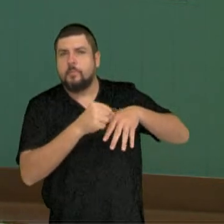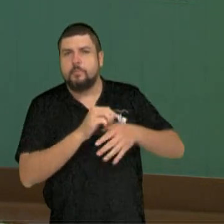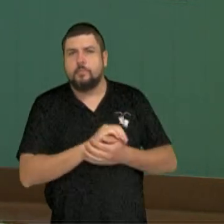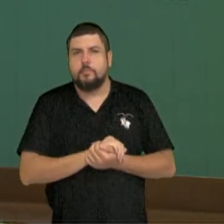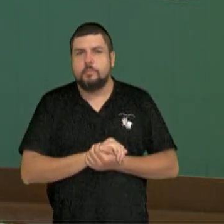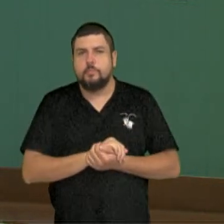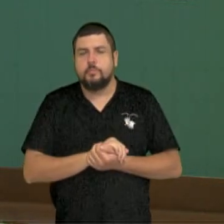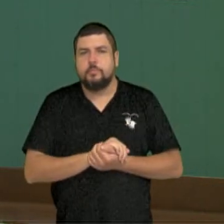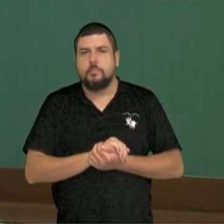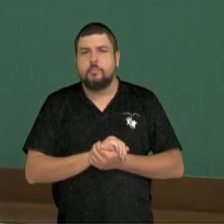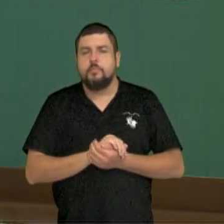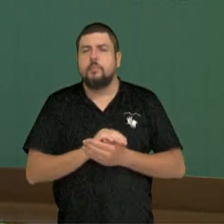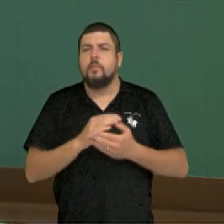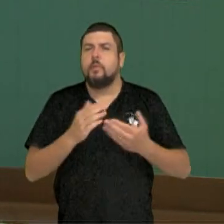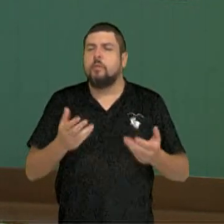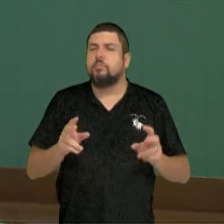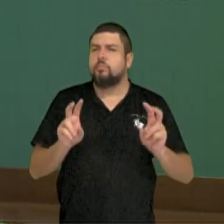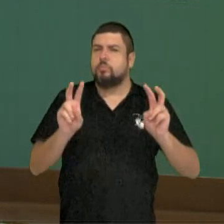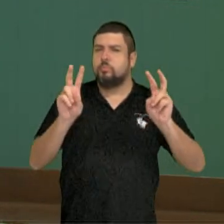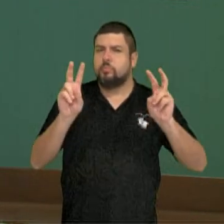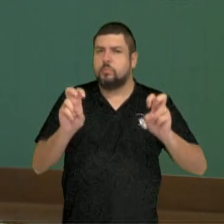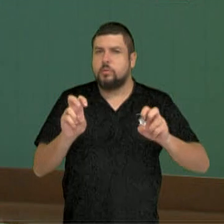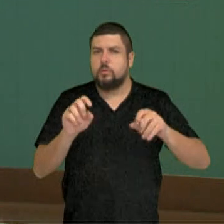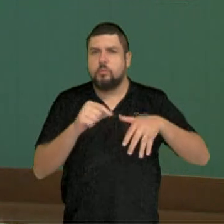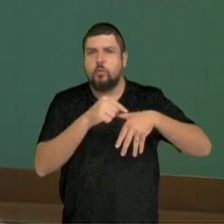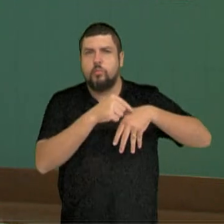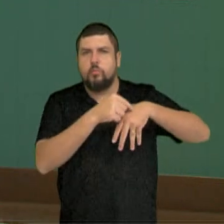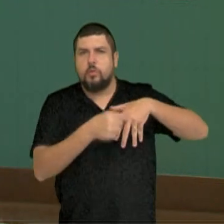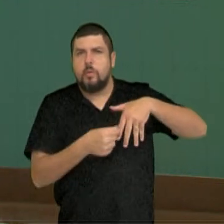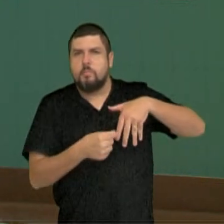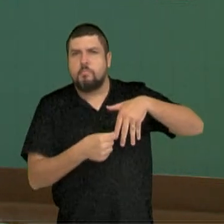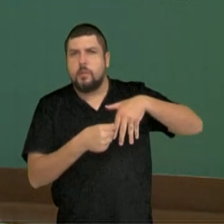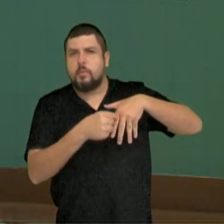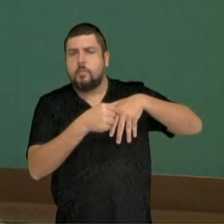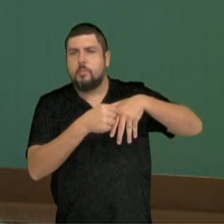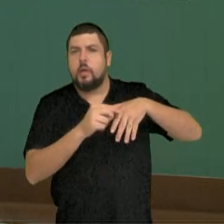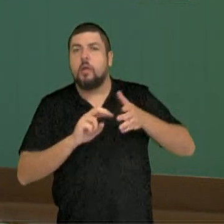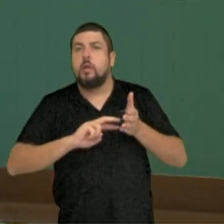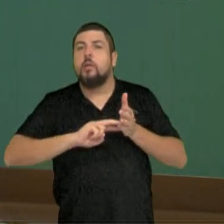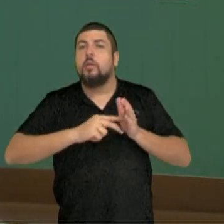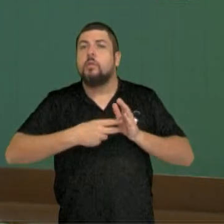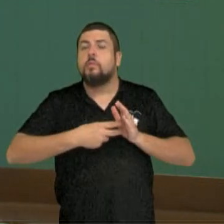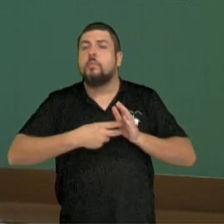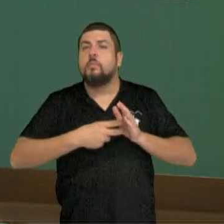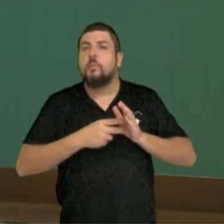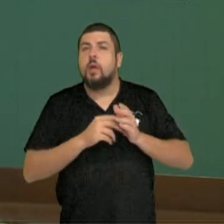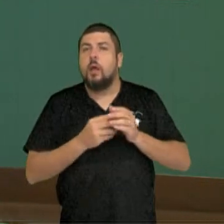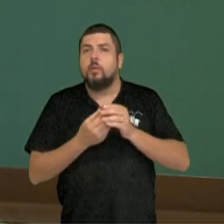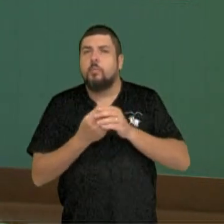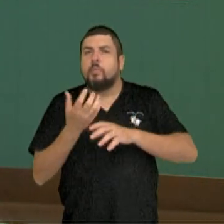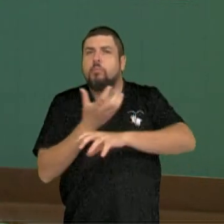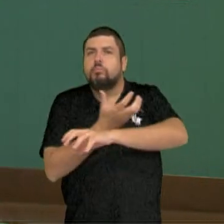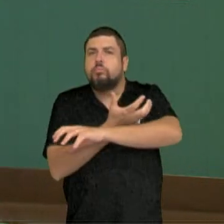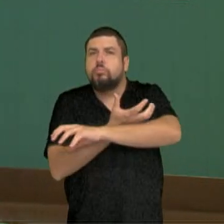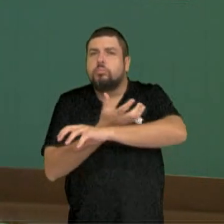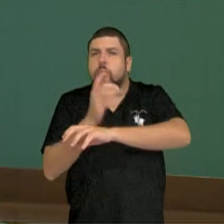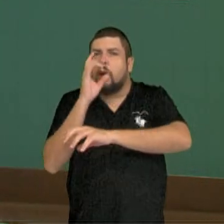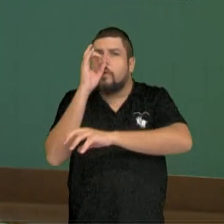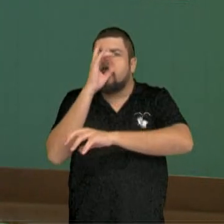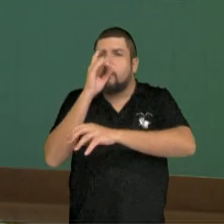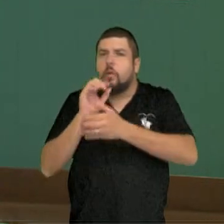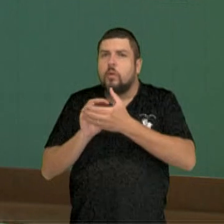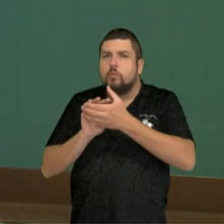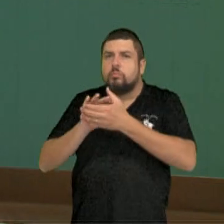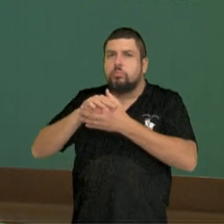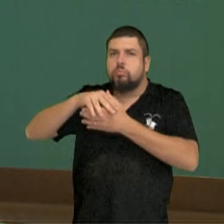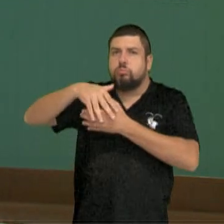falamos das pteridófitas, nós estamos falando de plantas vasculares, ou seja, aquelas que apresentam vasos condutores